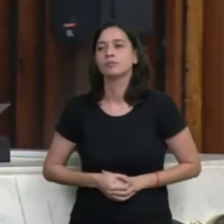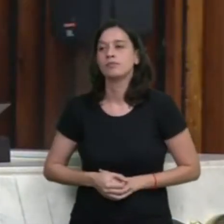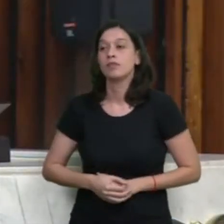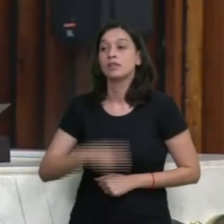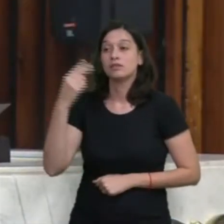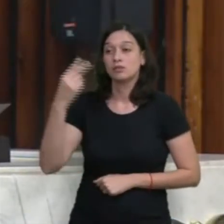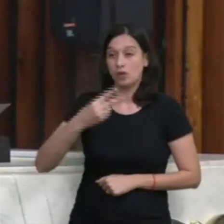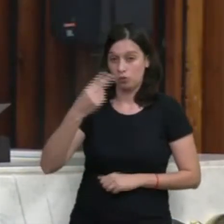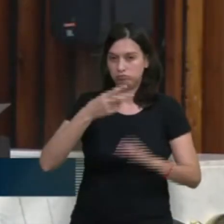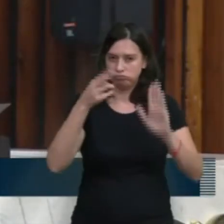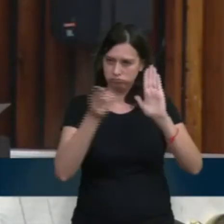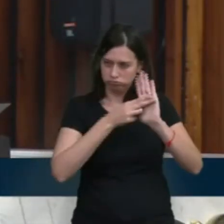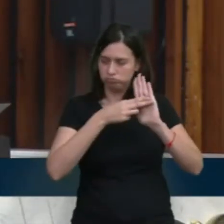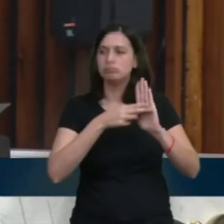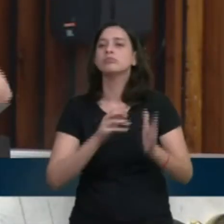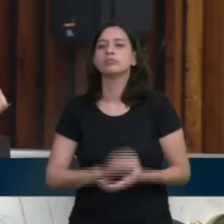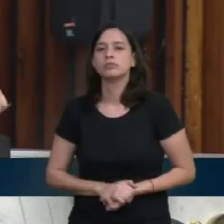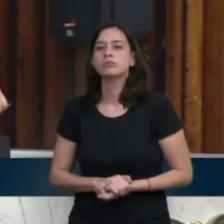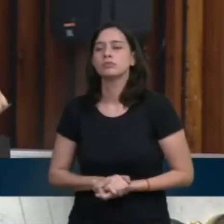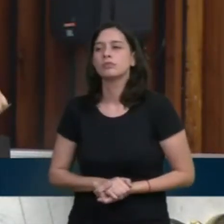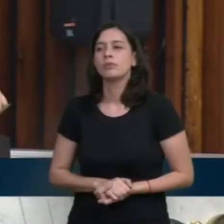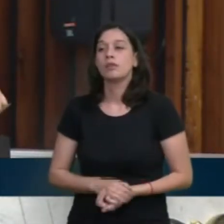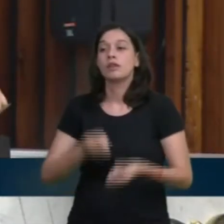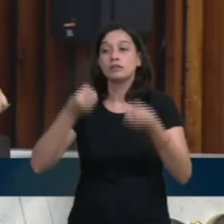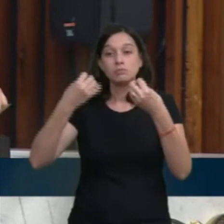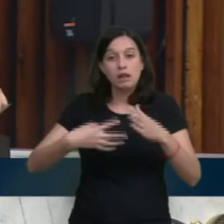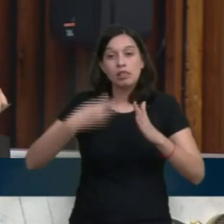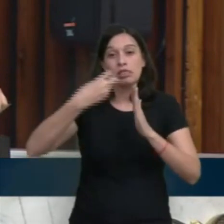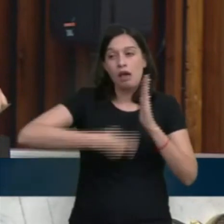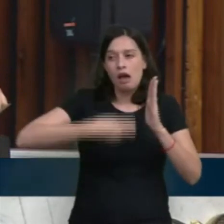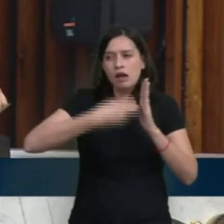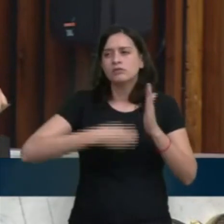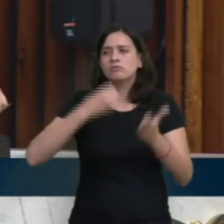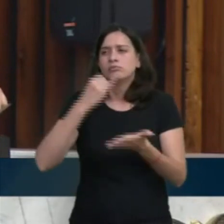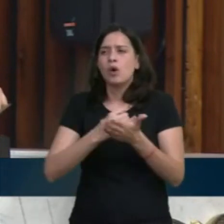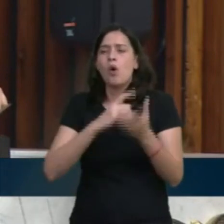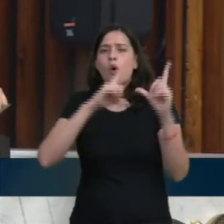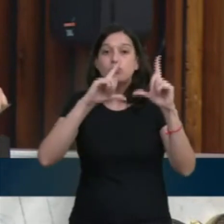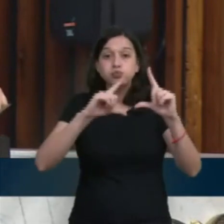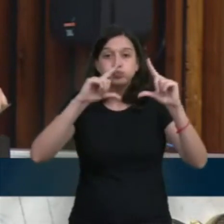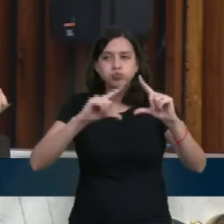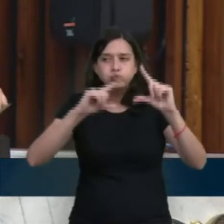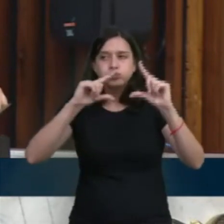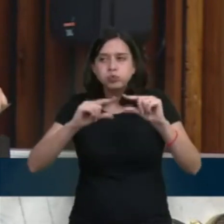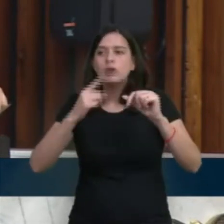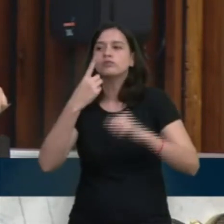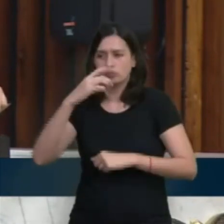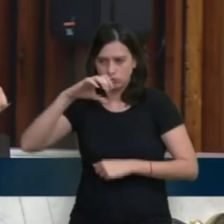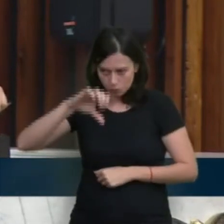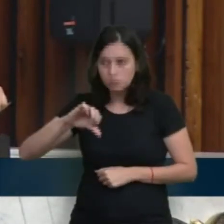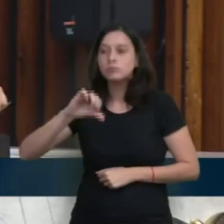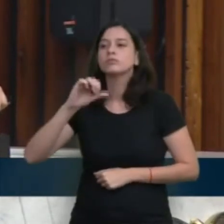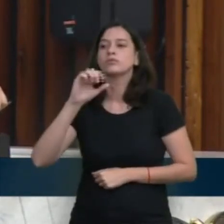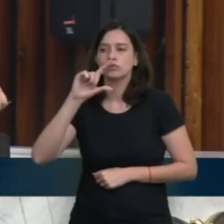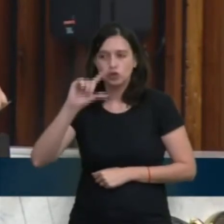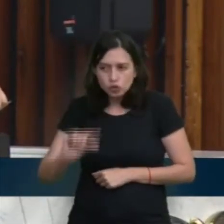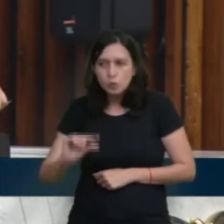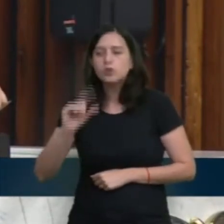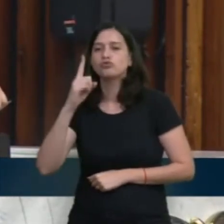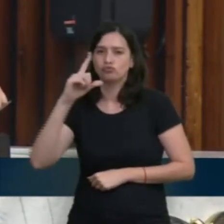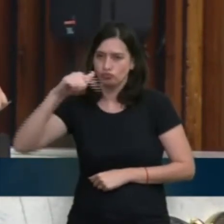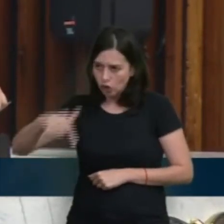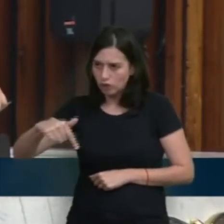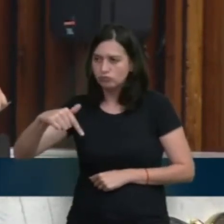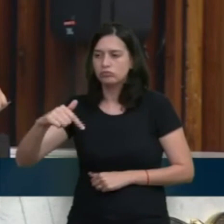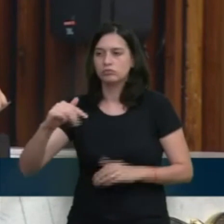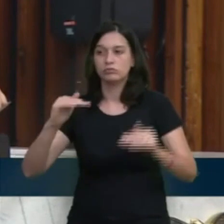é fazendo com que a alíquota caia de 19,5 para 17, para se equiparar a Santa Catarina